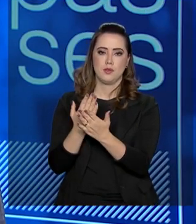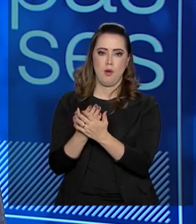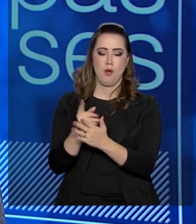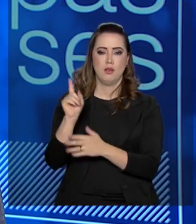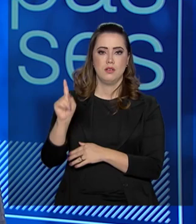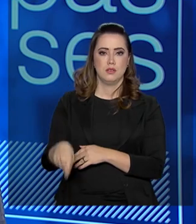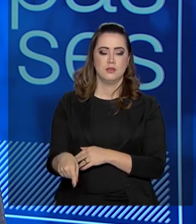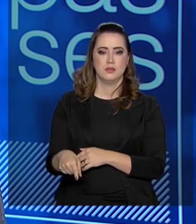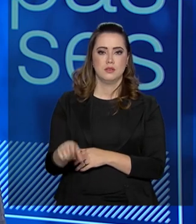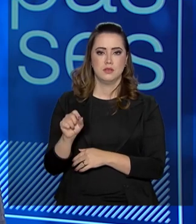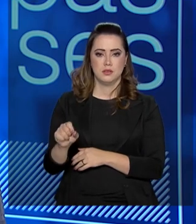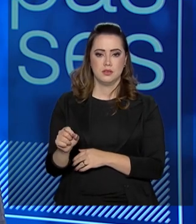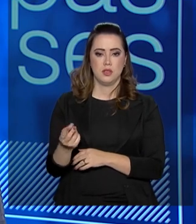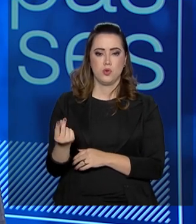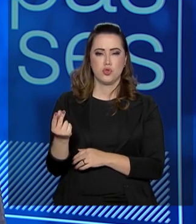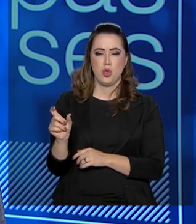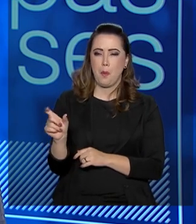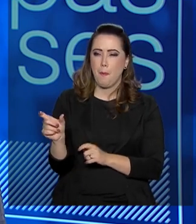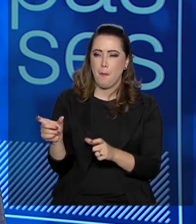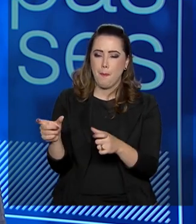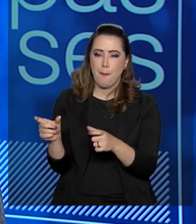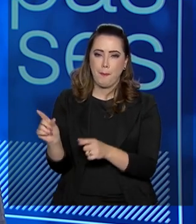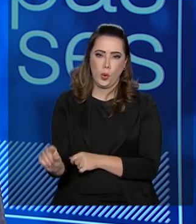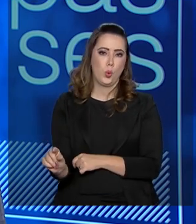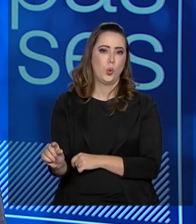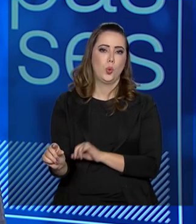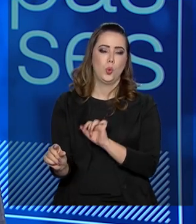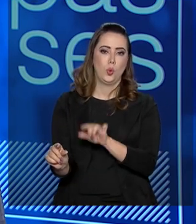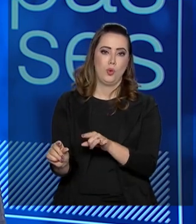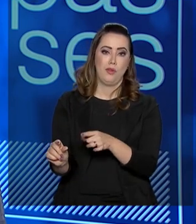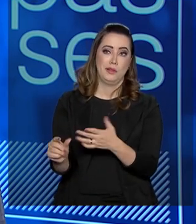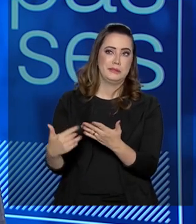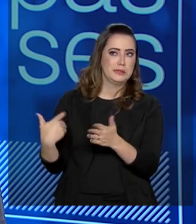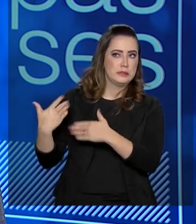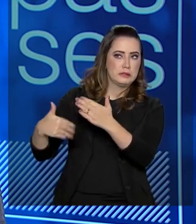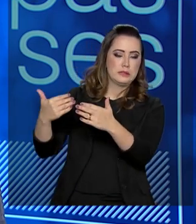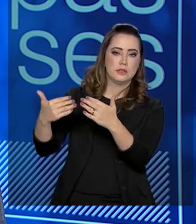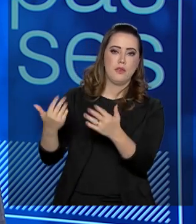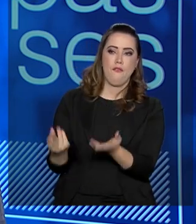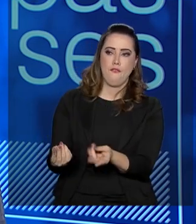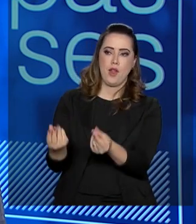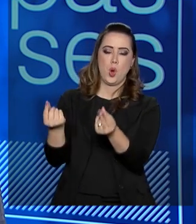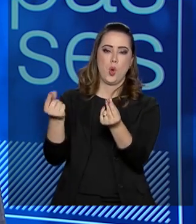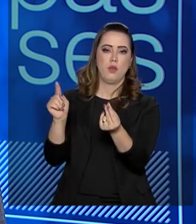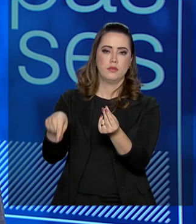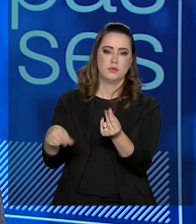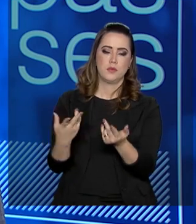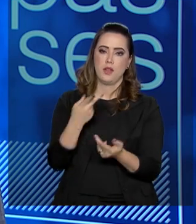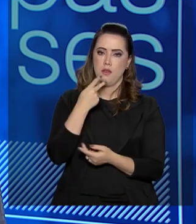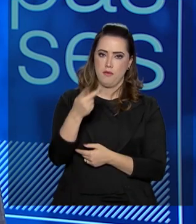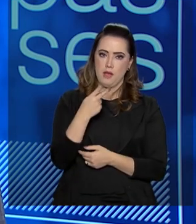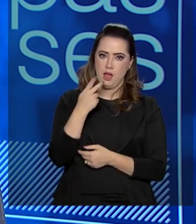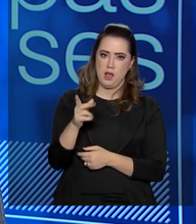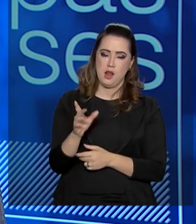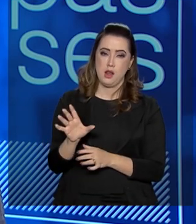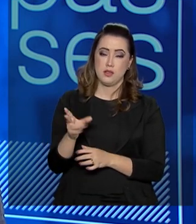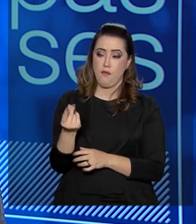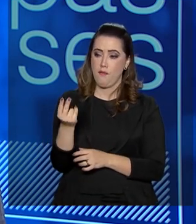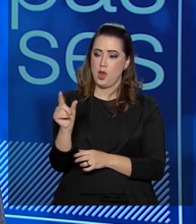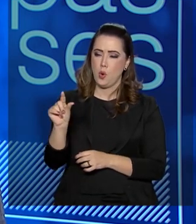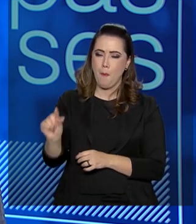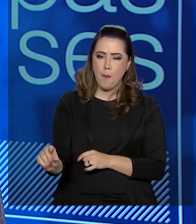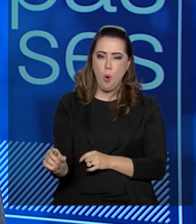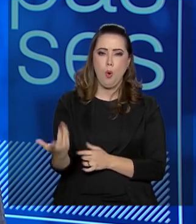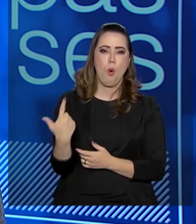um caixa pequeno. Na cultura financeira, na cultura contábil, se diz a questão do caixa pequeno. Pequenas